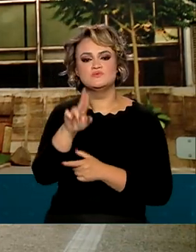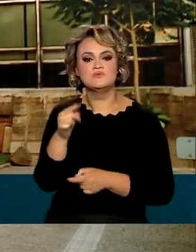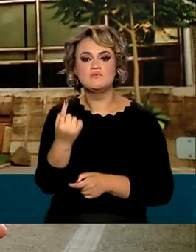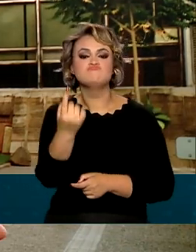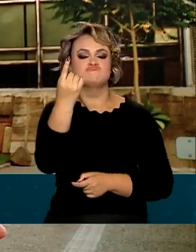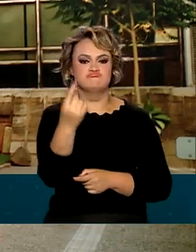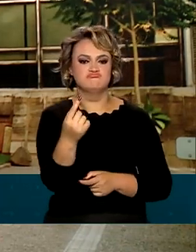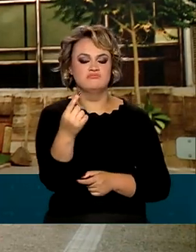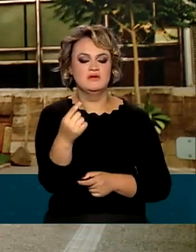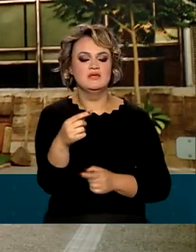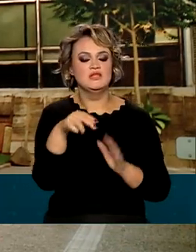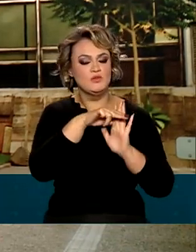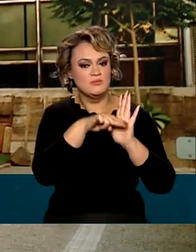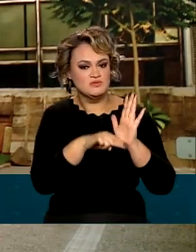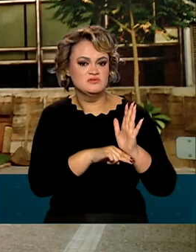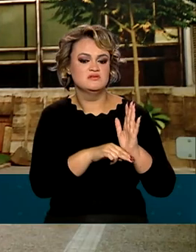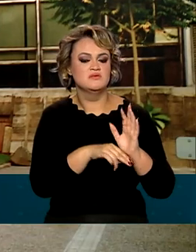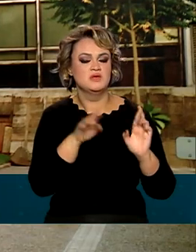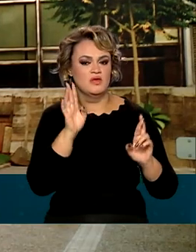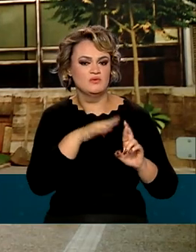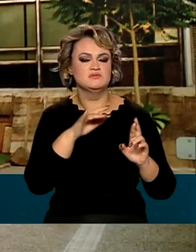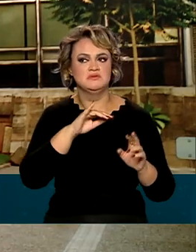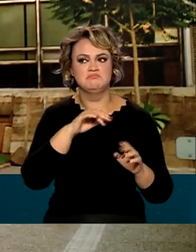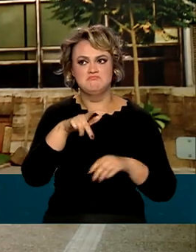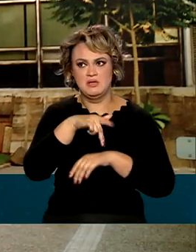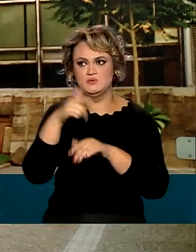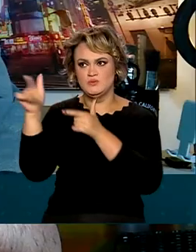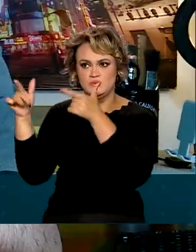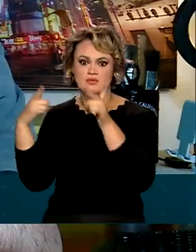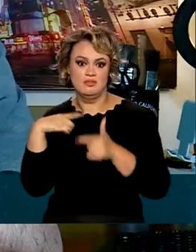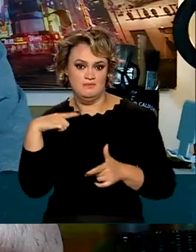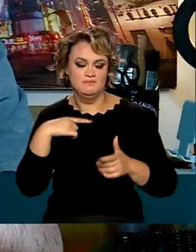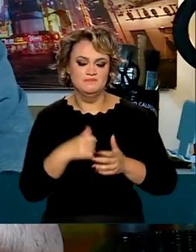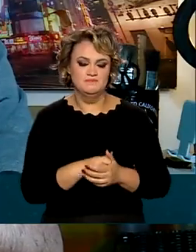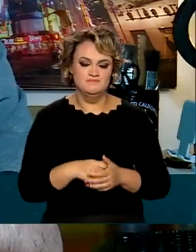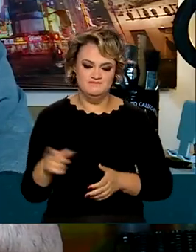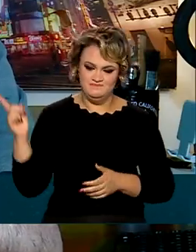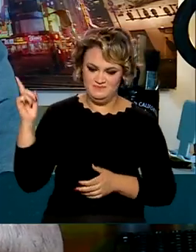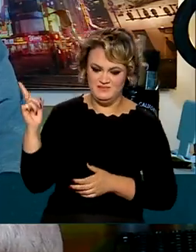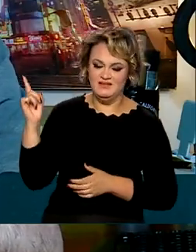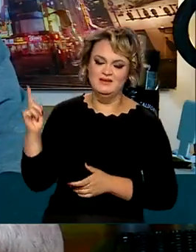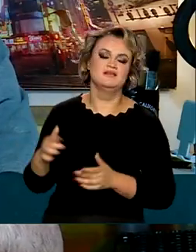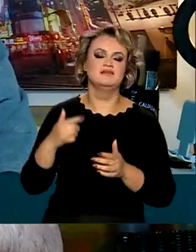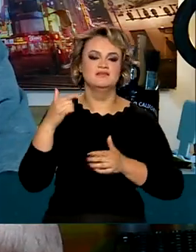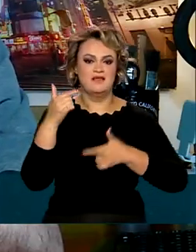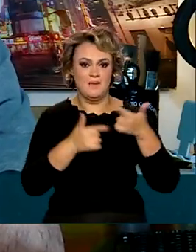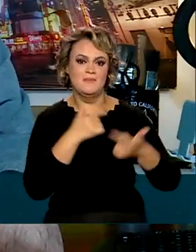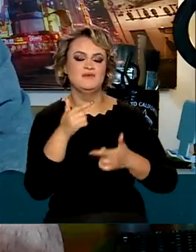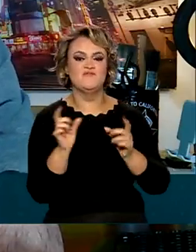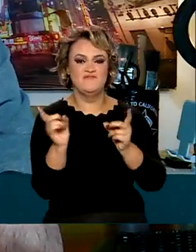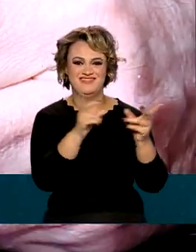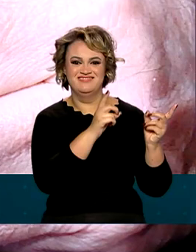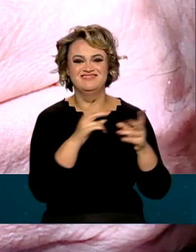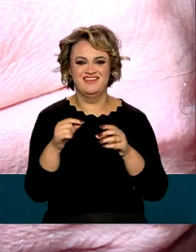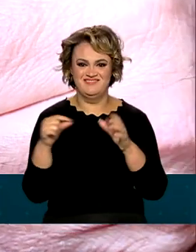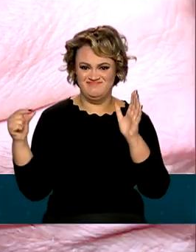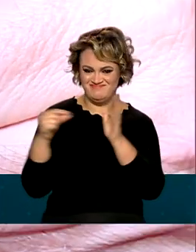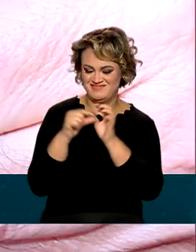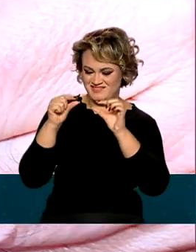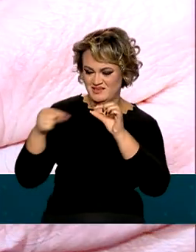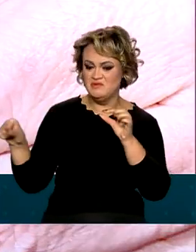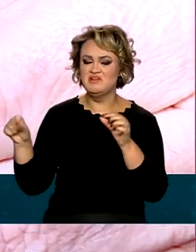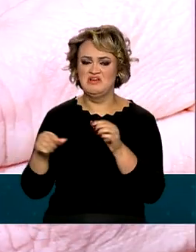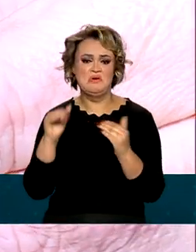possuir normatização reconhecida internacionalmente. O Paulo, que já trabalhou justamente com a venda de carregadores,